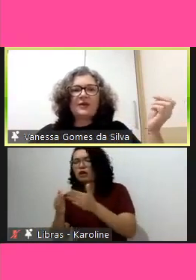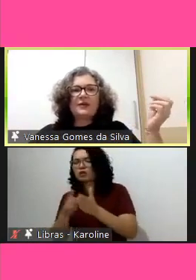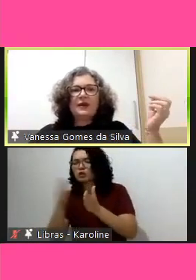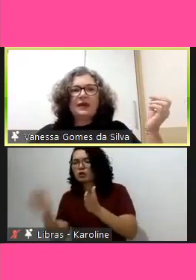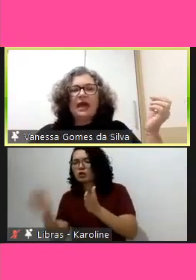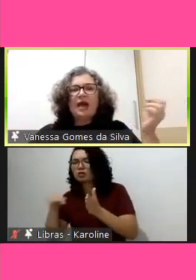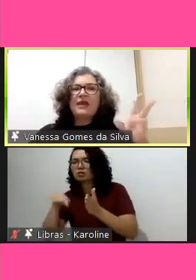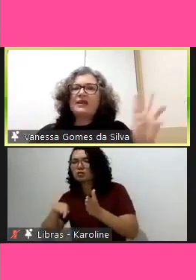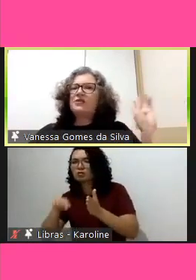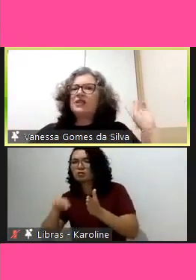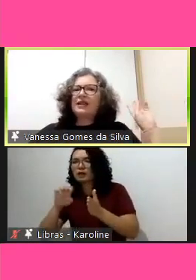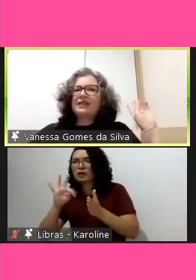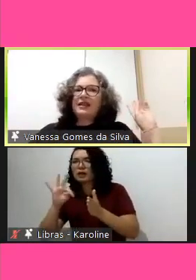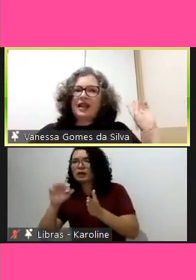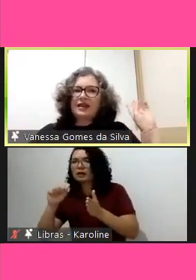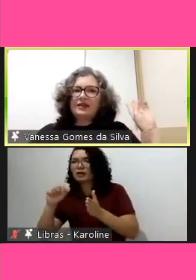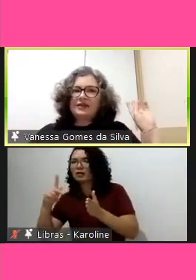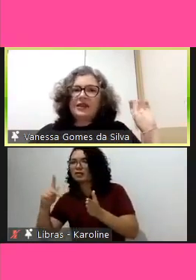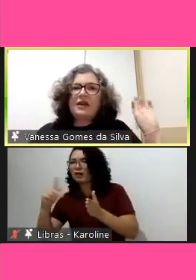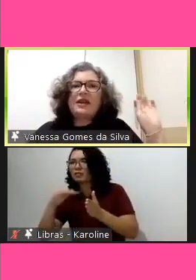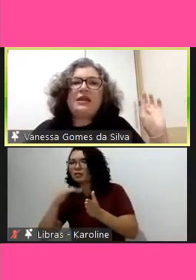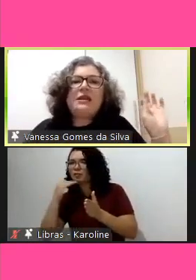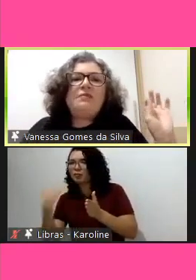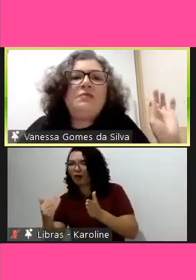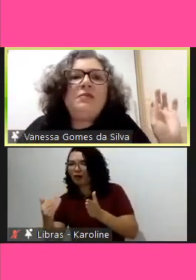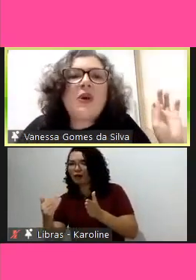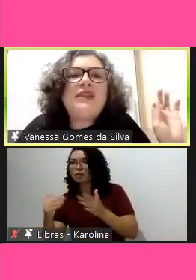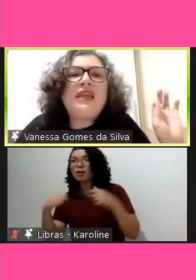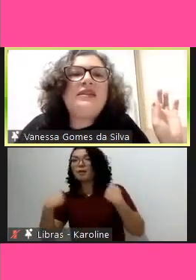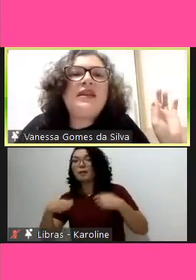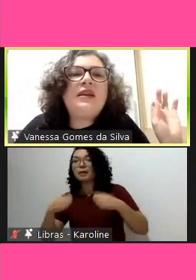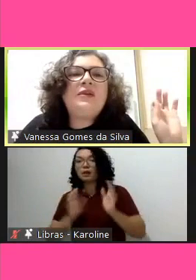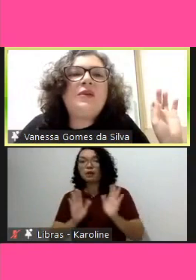edifício real, apenas dois materiais tinham aí